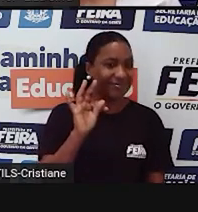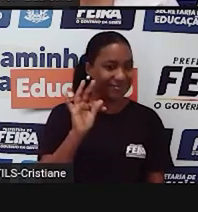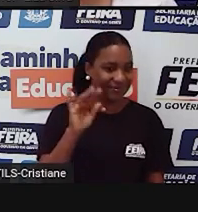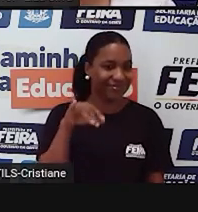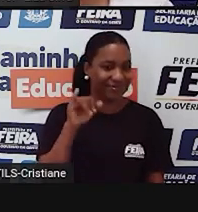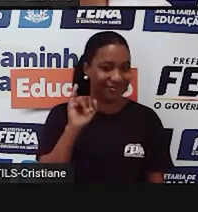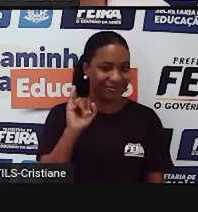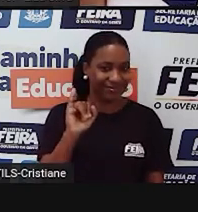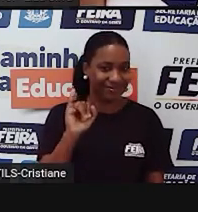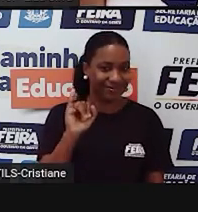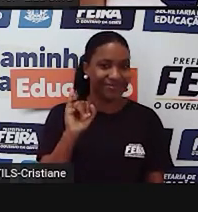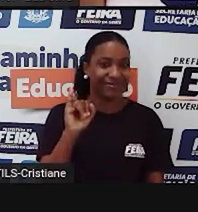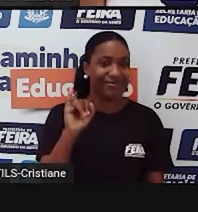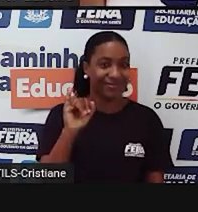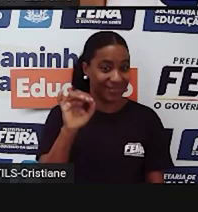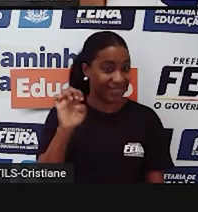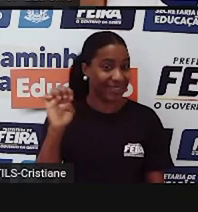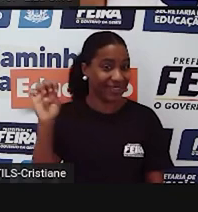Ti.